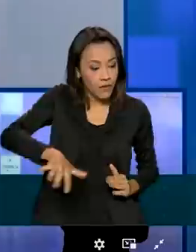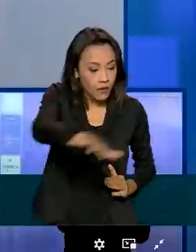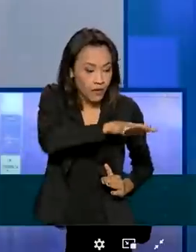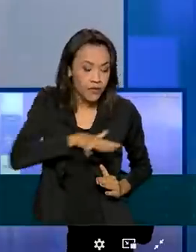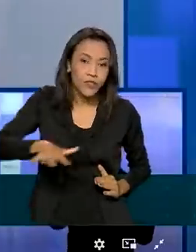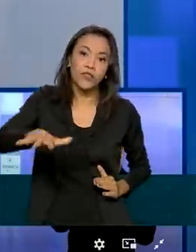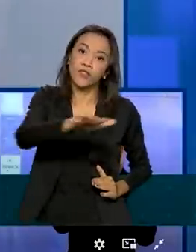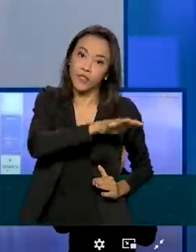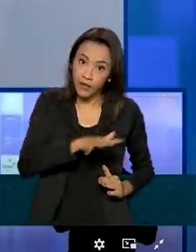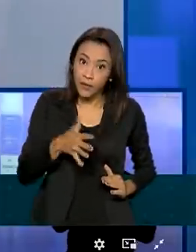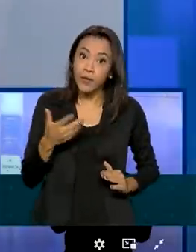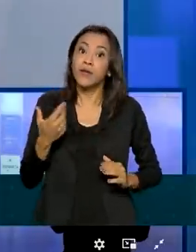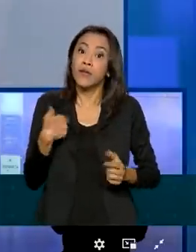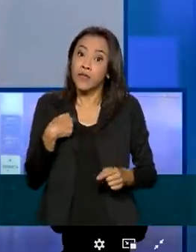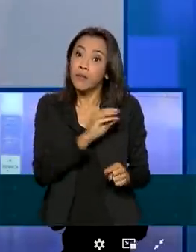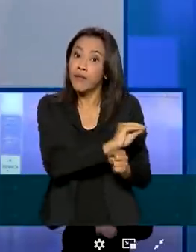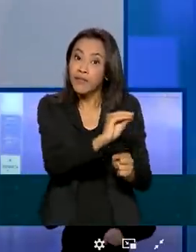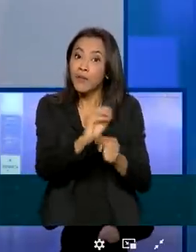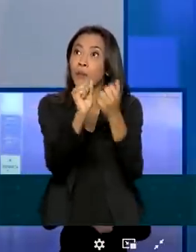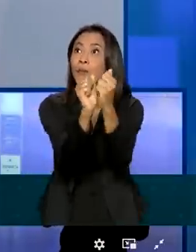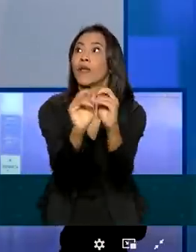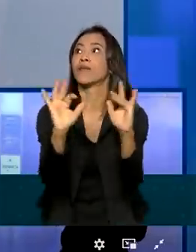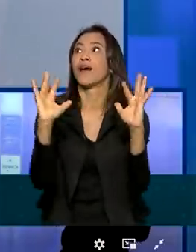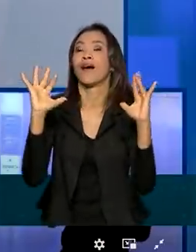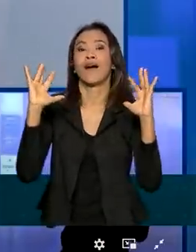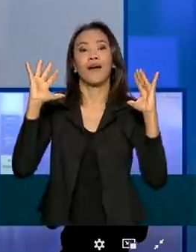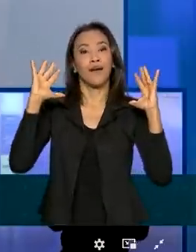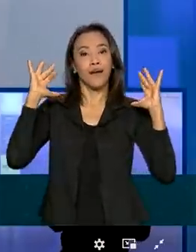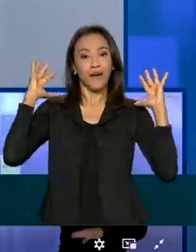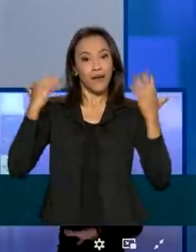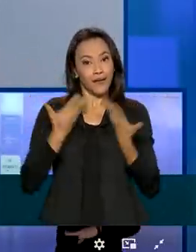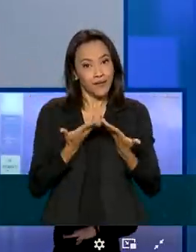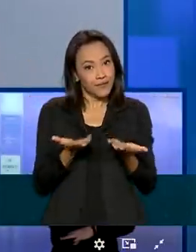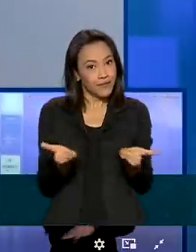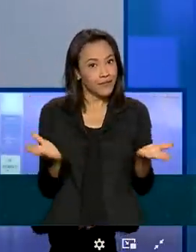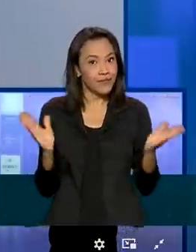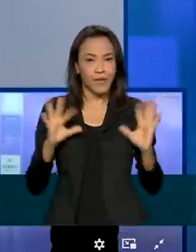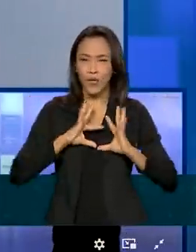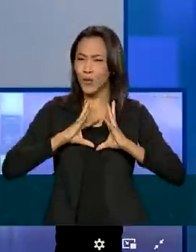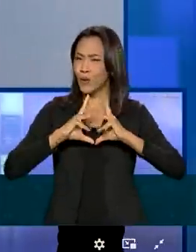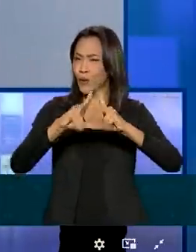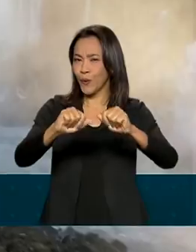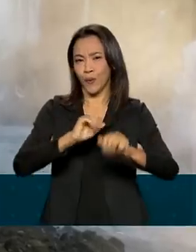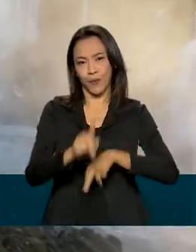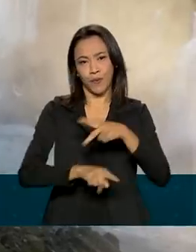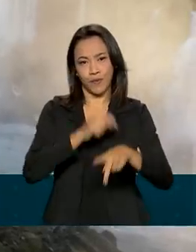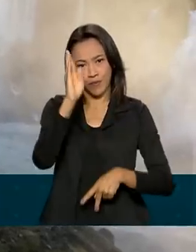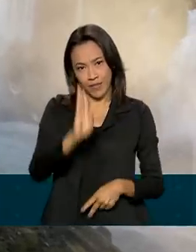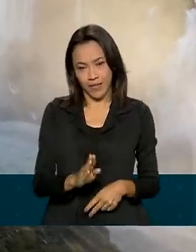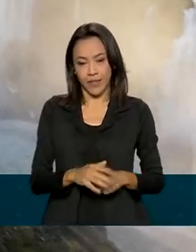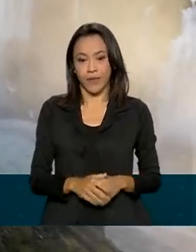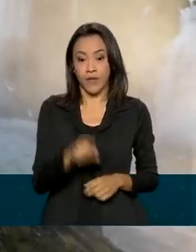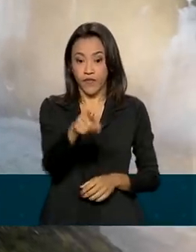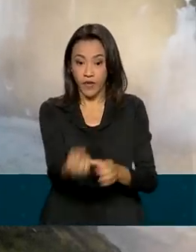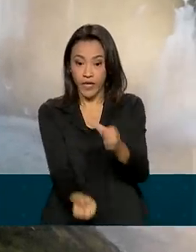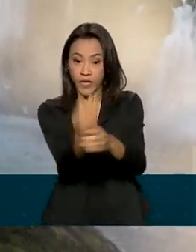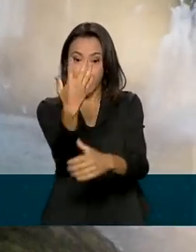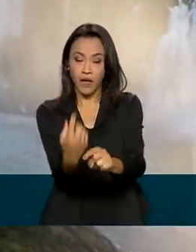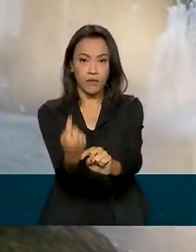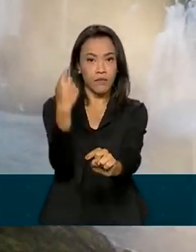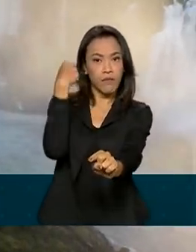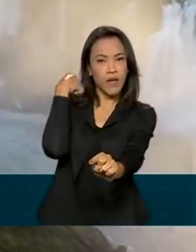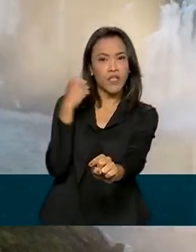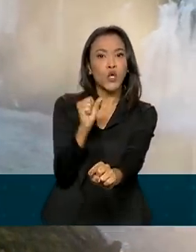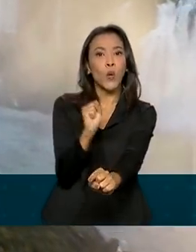lucrativas para o parque, lucrativas para a natureza e lucrativa para todos os brasileiros. Criado há mais de 80